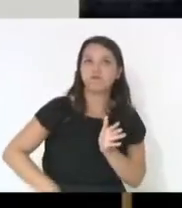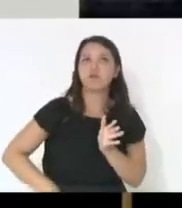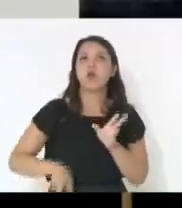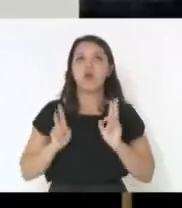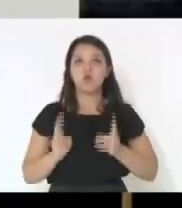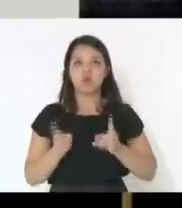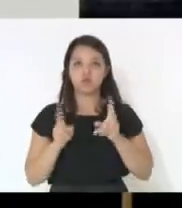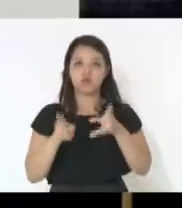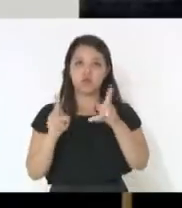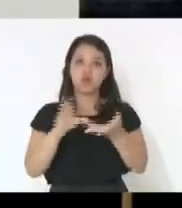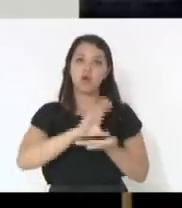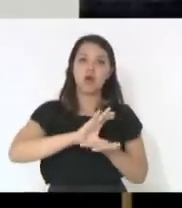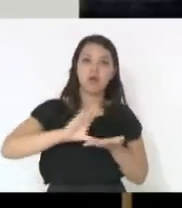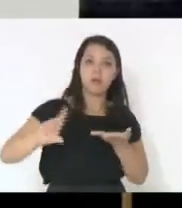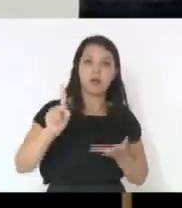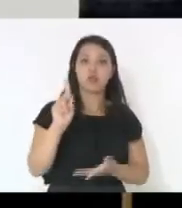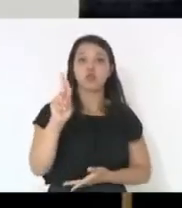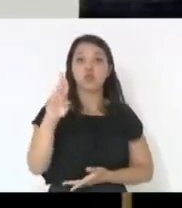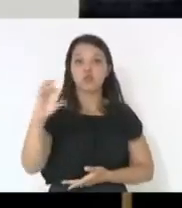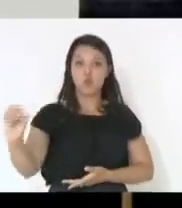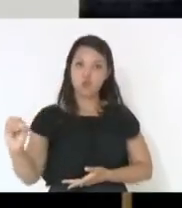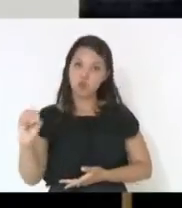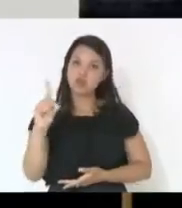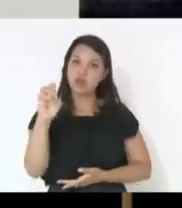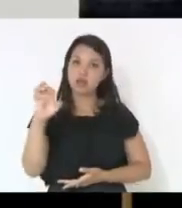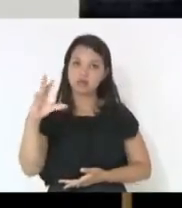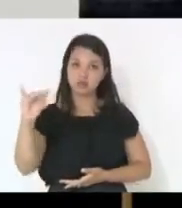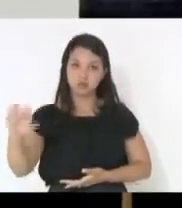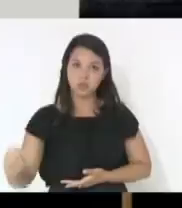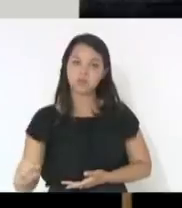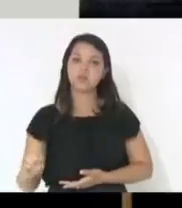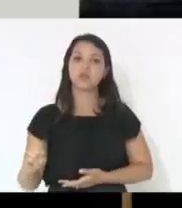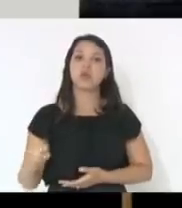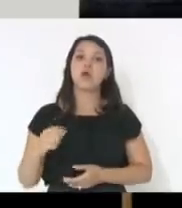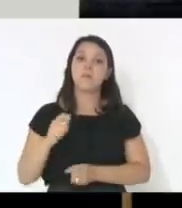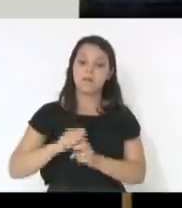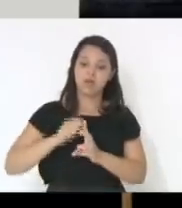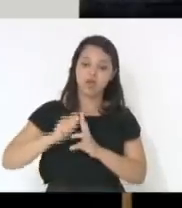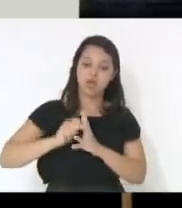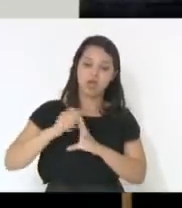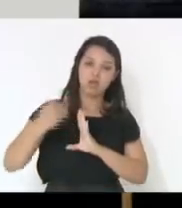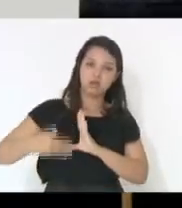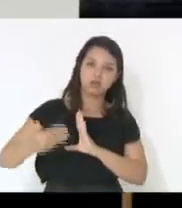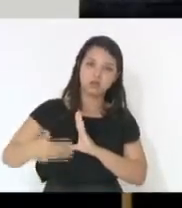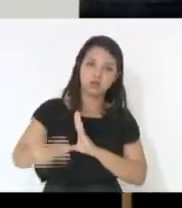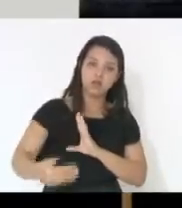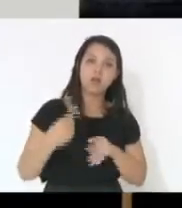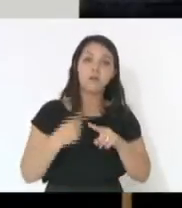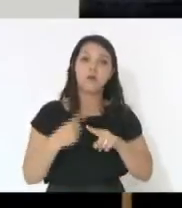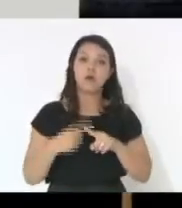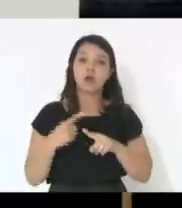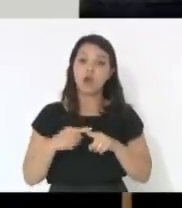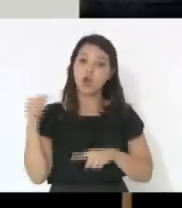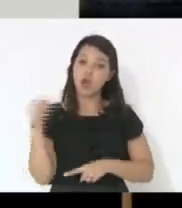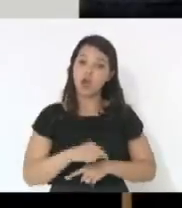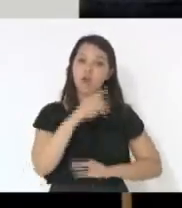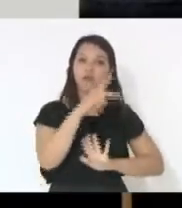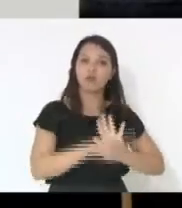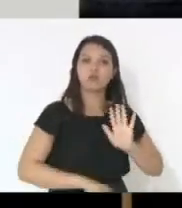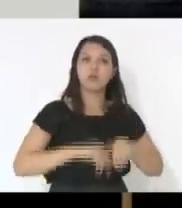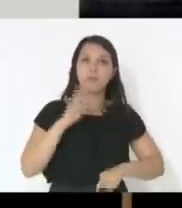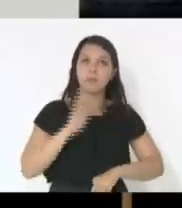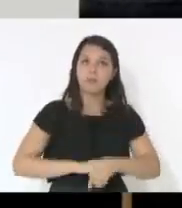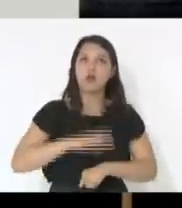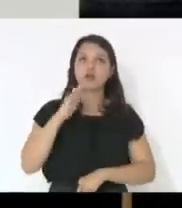duodécimo, como deve ser feito, mês a mês, porque esse é um dos projetos mais importantes dessa casa, ao lado